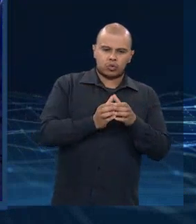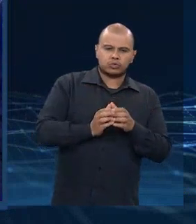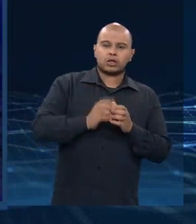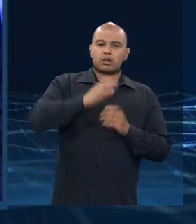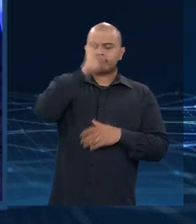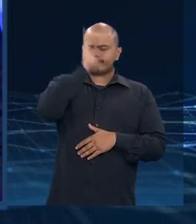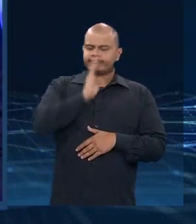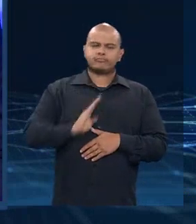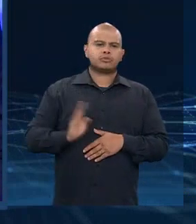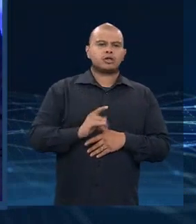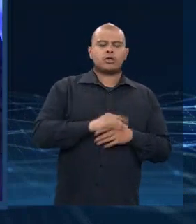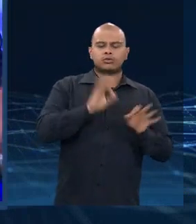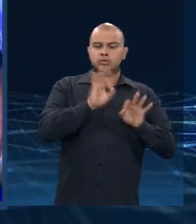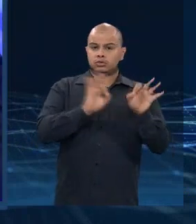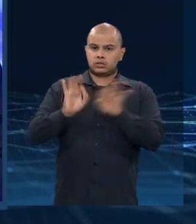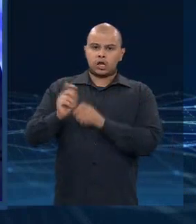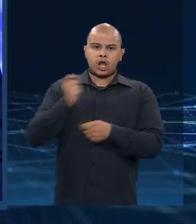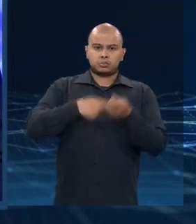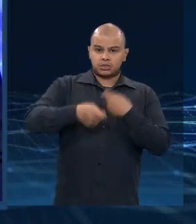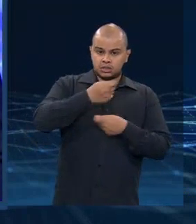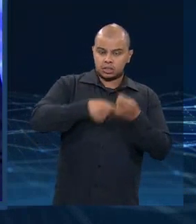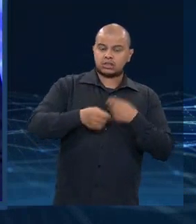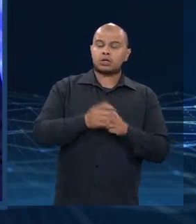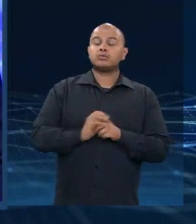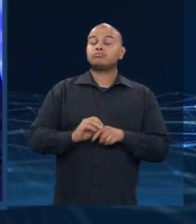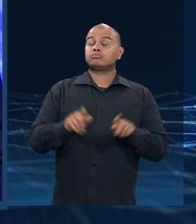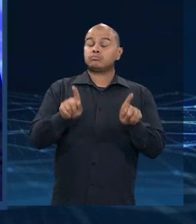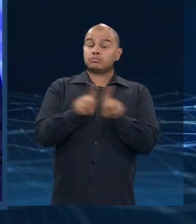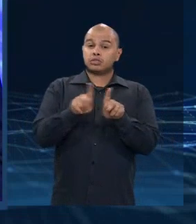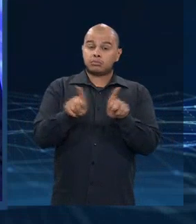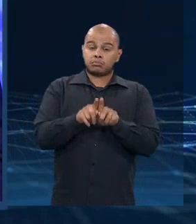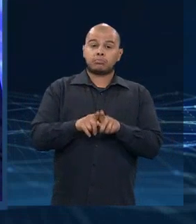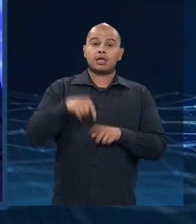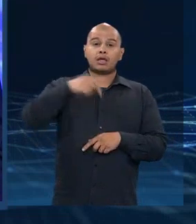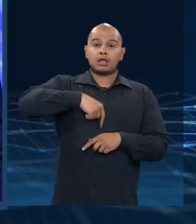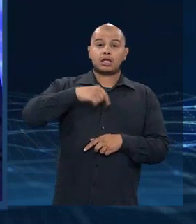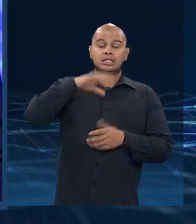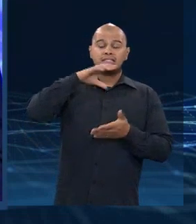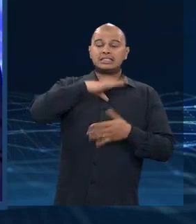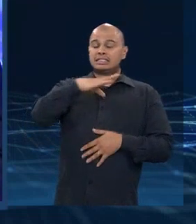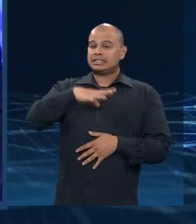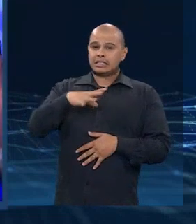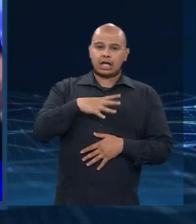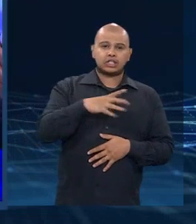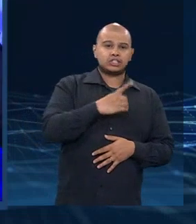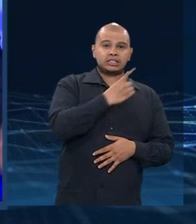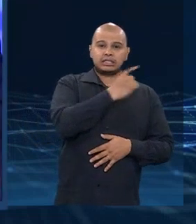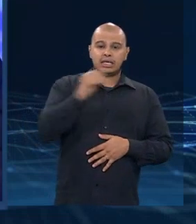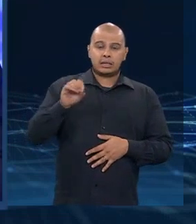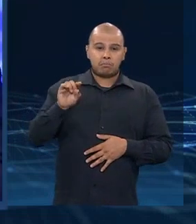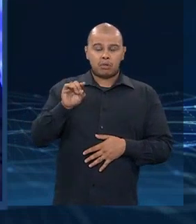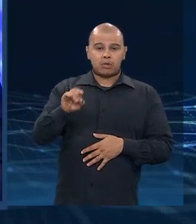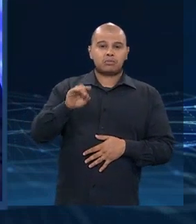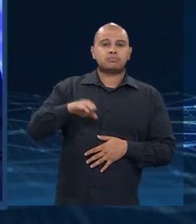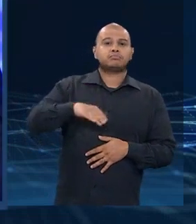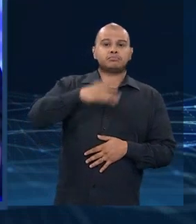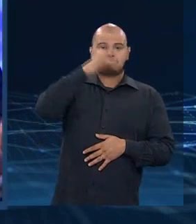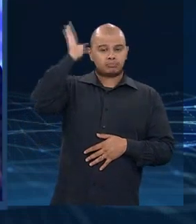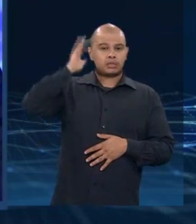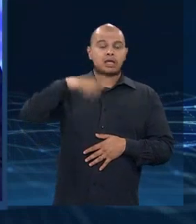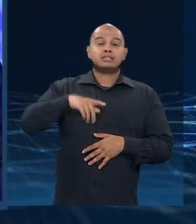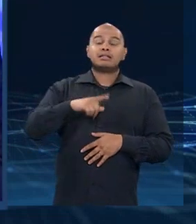melhor gestão pública do Brasil em 2019 nas cidades acima de 100 mil habitantes pelo Índice Firjan,